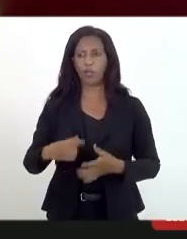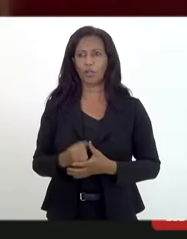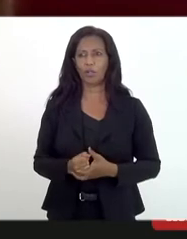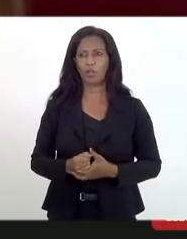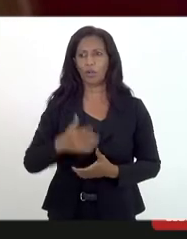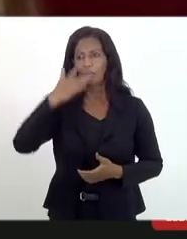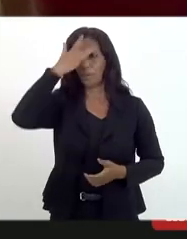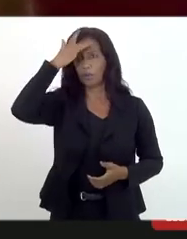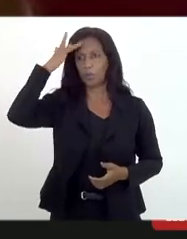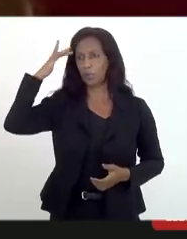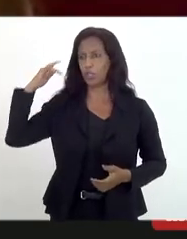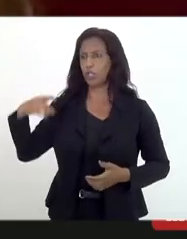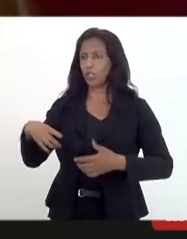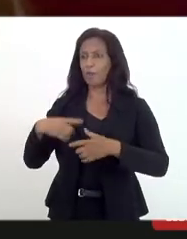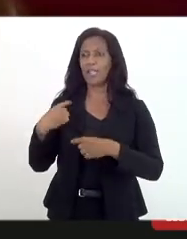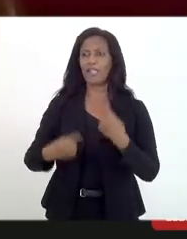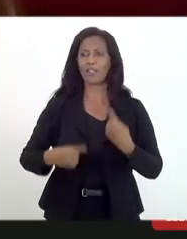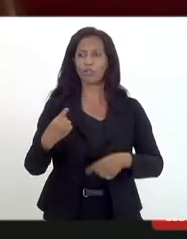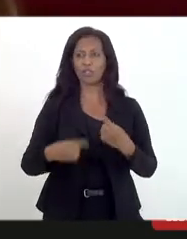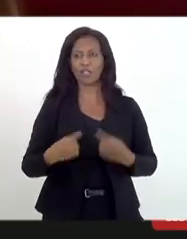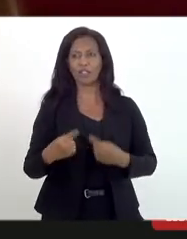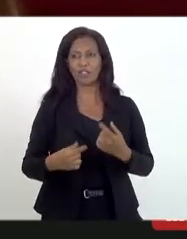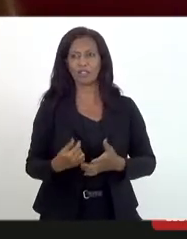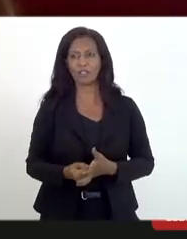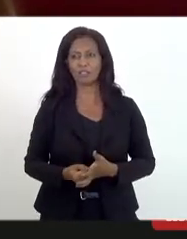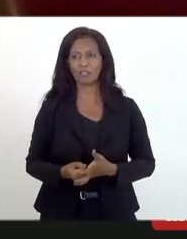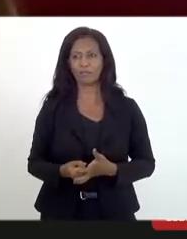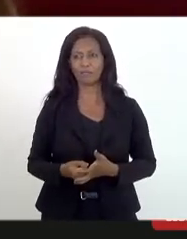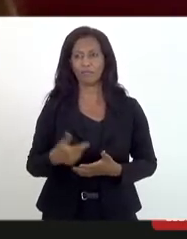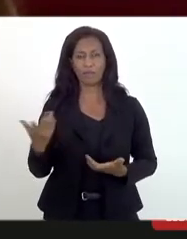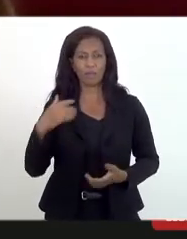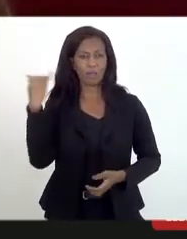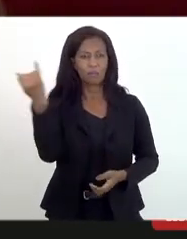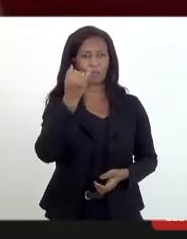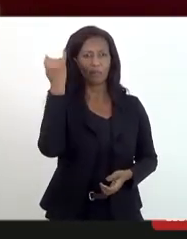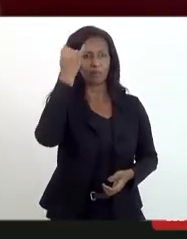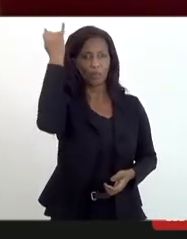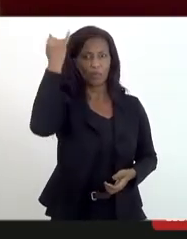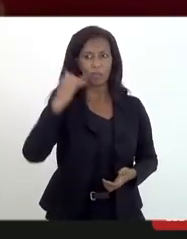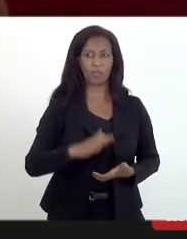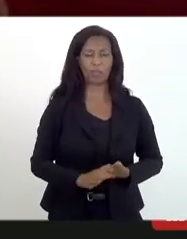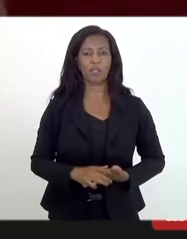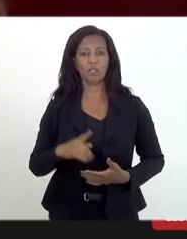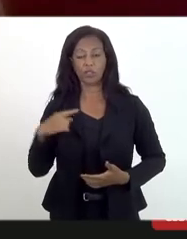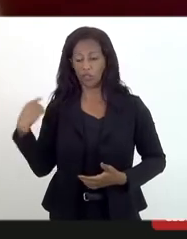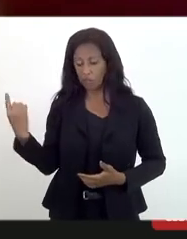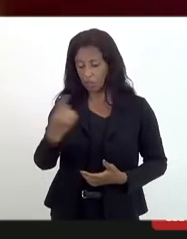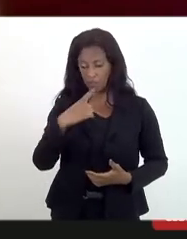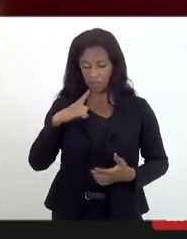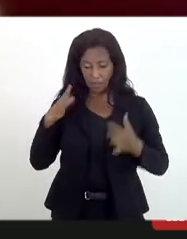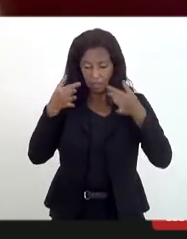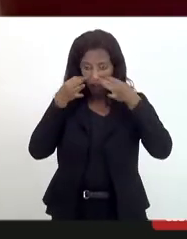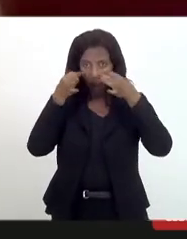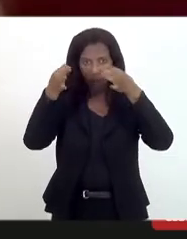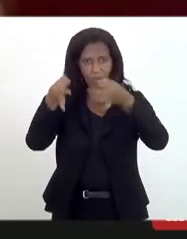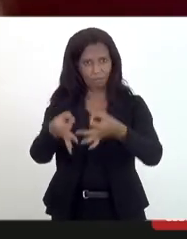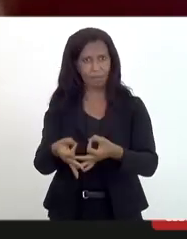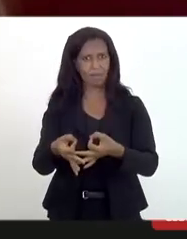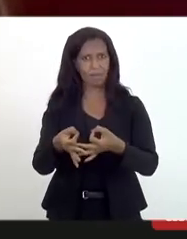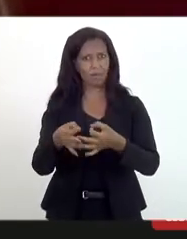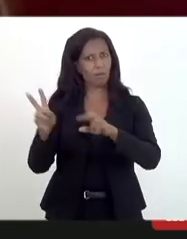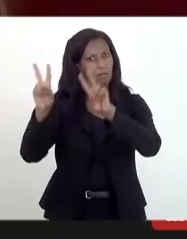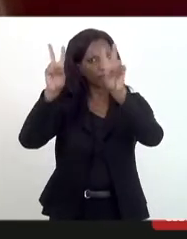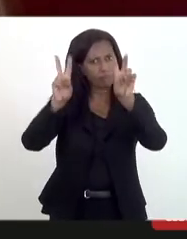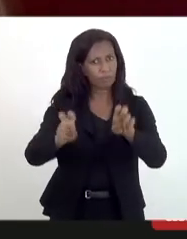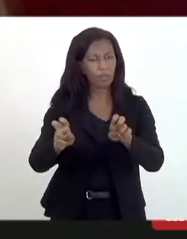pessoa, enquanto político, então acho que é importante que a gente tenha atenção para isso. E